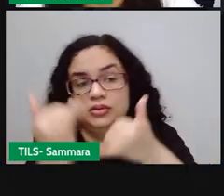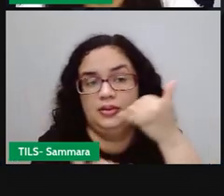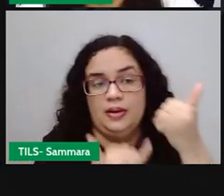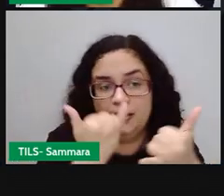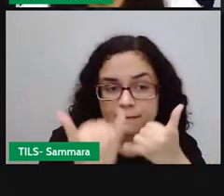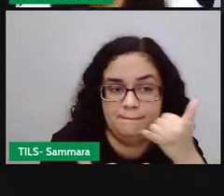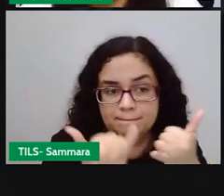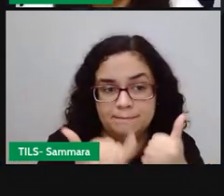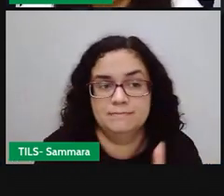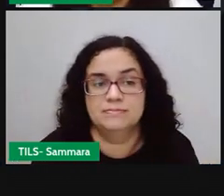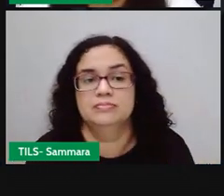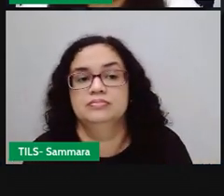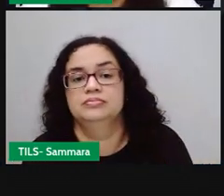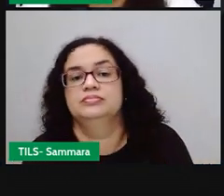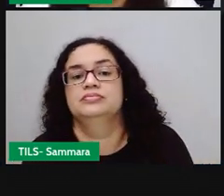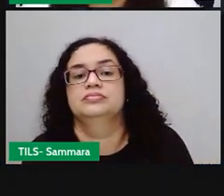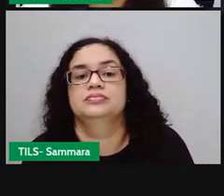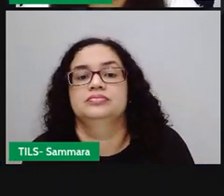de passa anel.